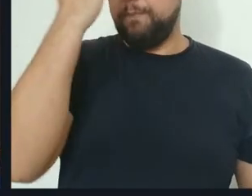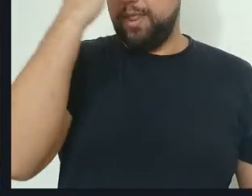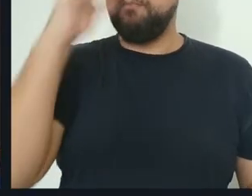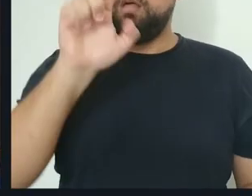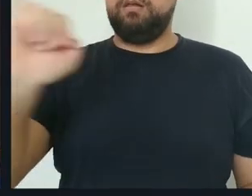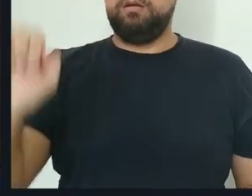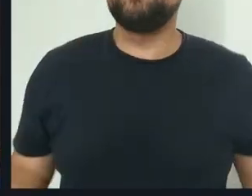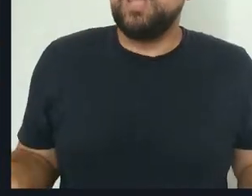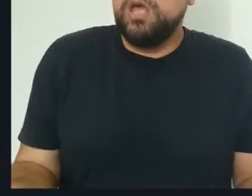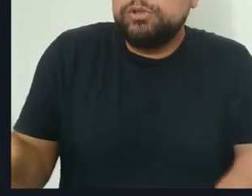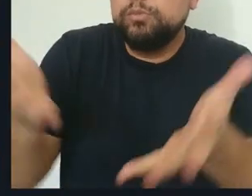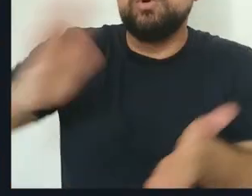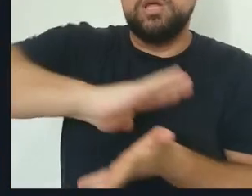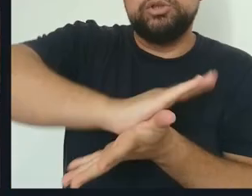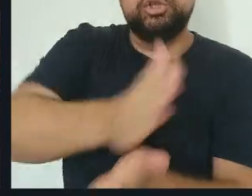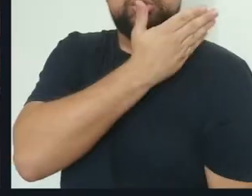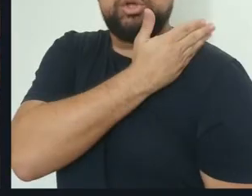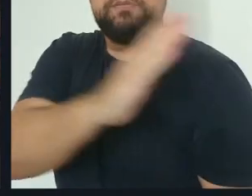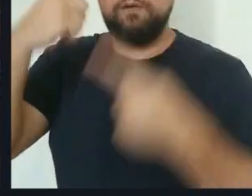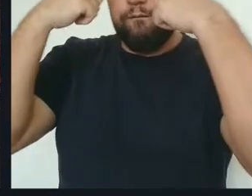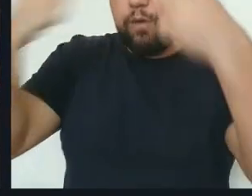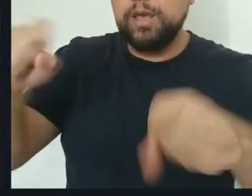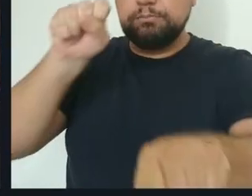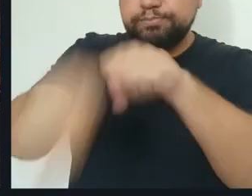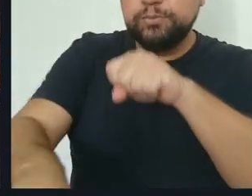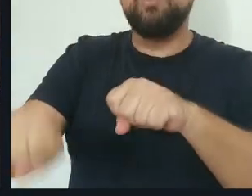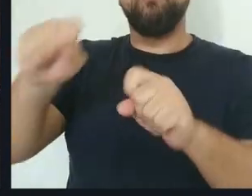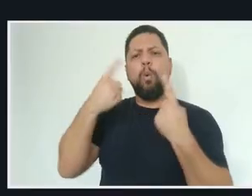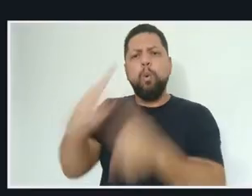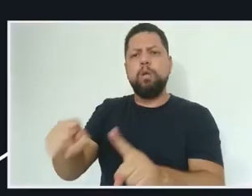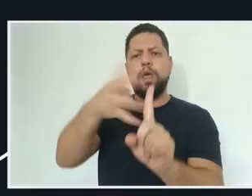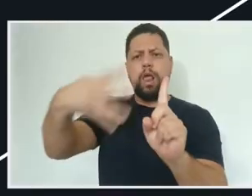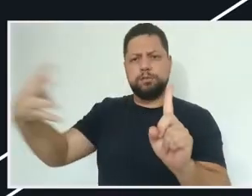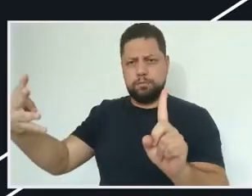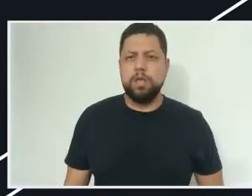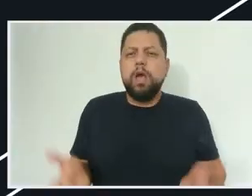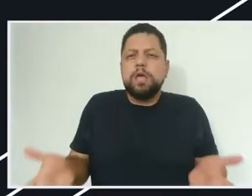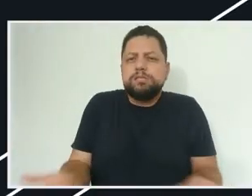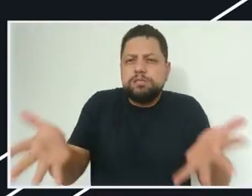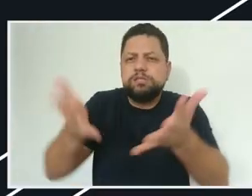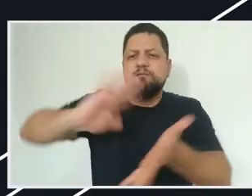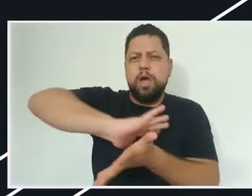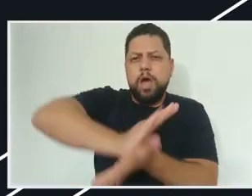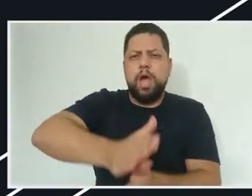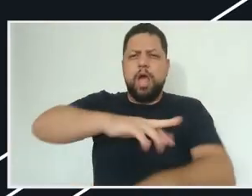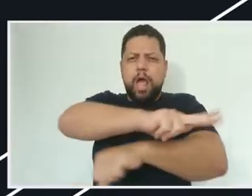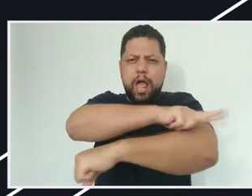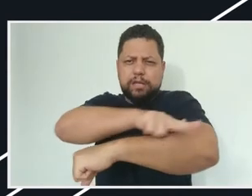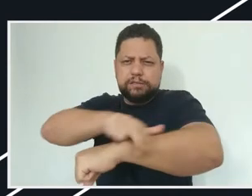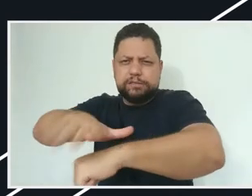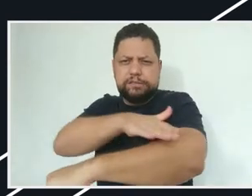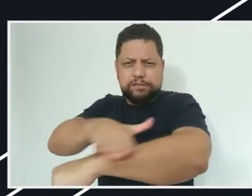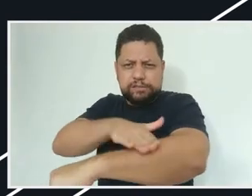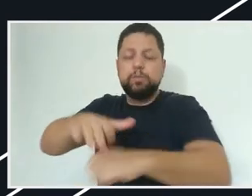afeta todos e todas. Porque é contrário ao projeto democrático de país. Por isso, reconhecendo a imensa importância do Supremo